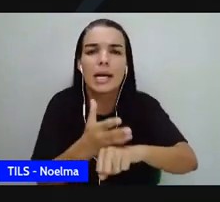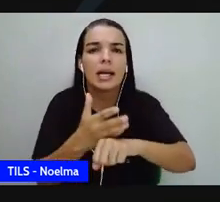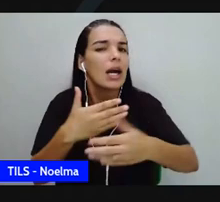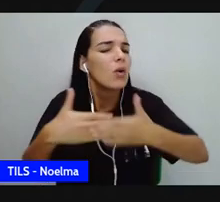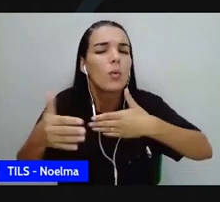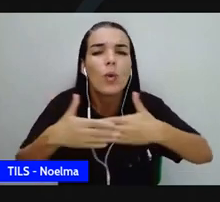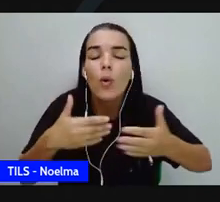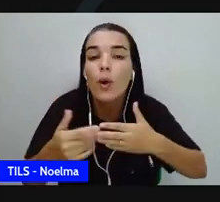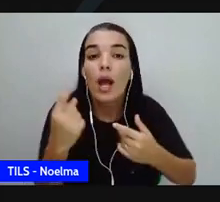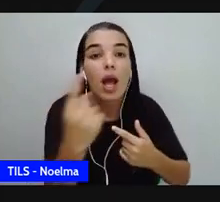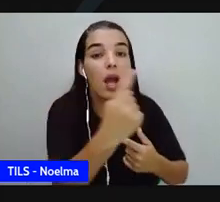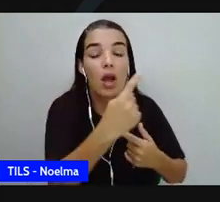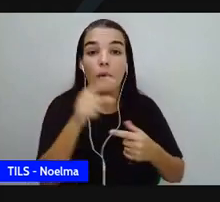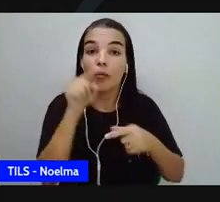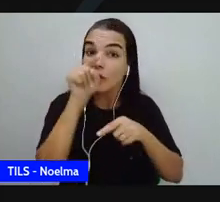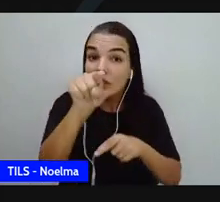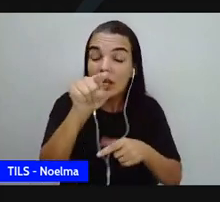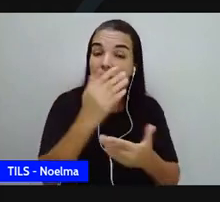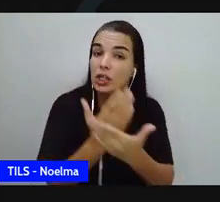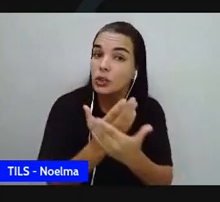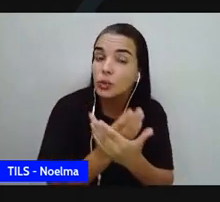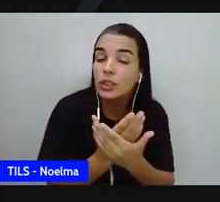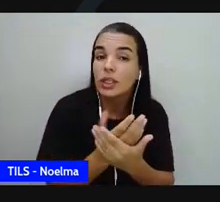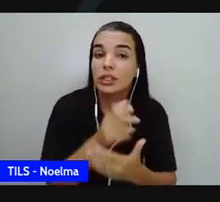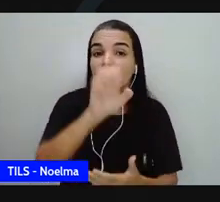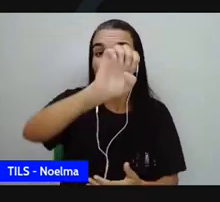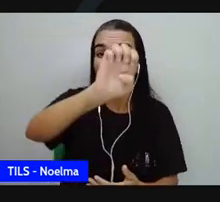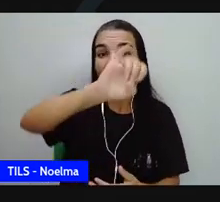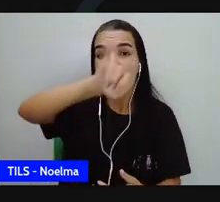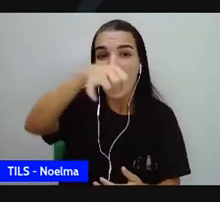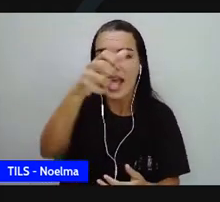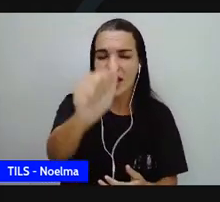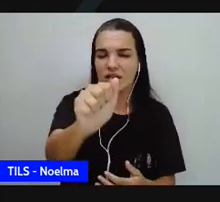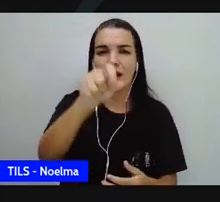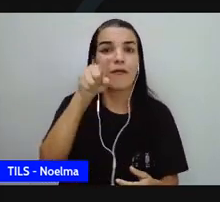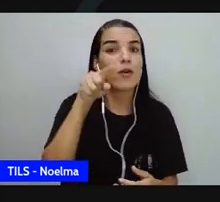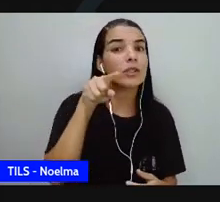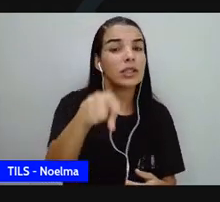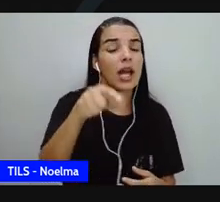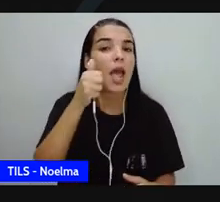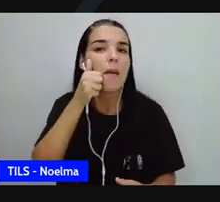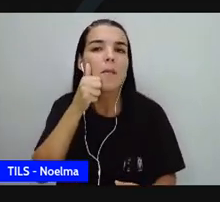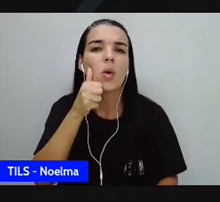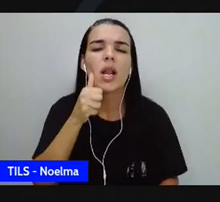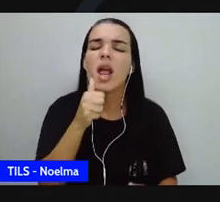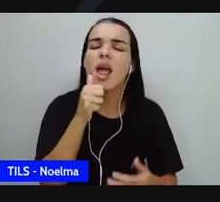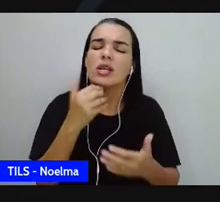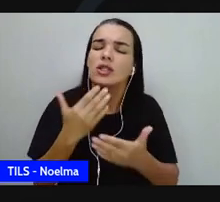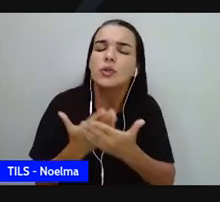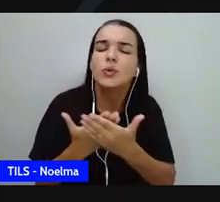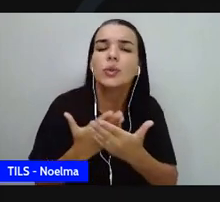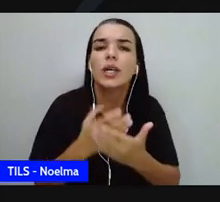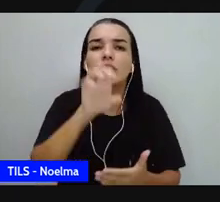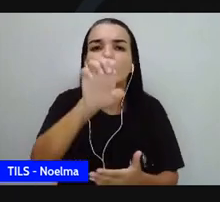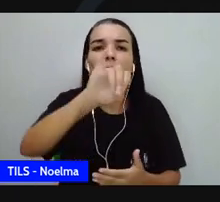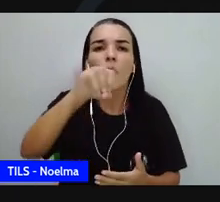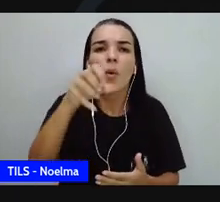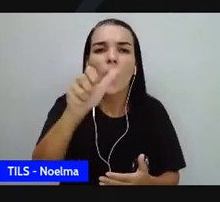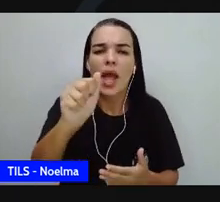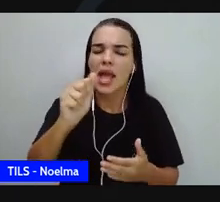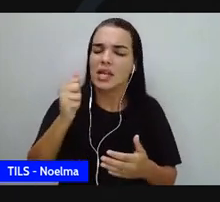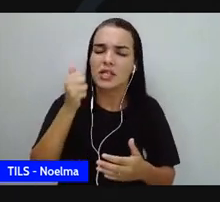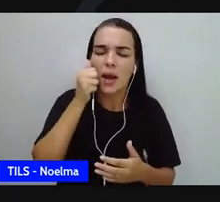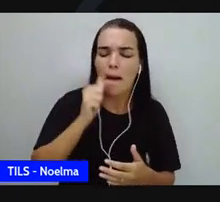você estudante da EJA, você que é mulher, estudante da EJA, que é mãe, que é